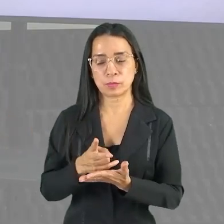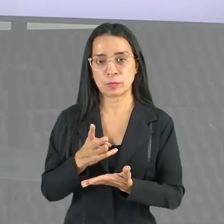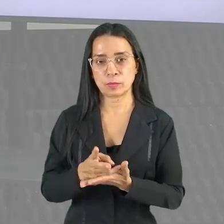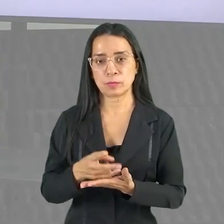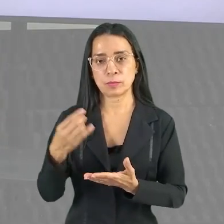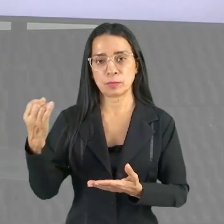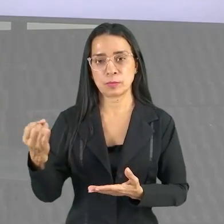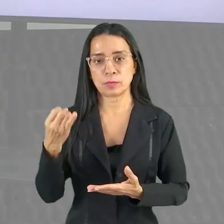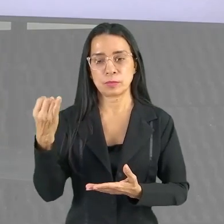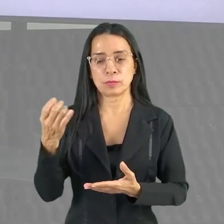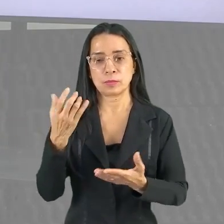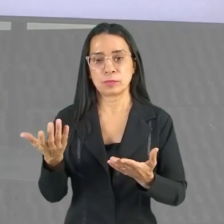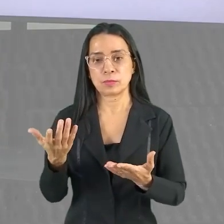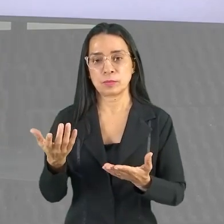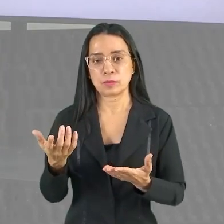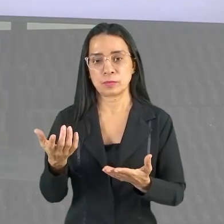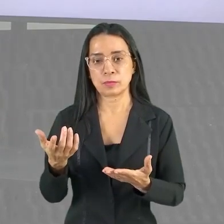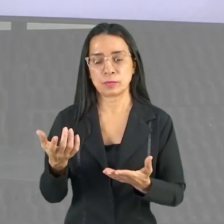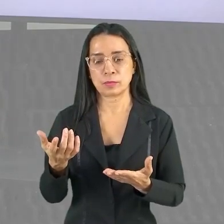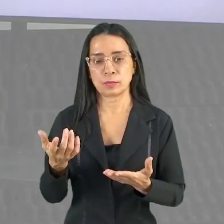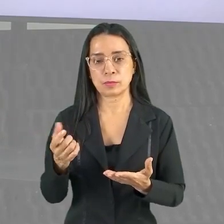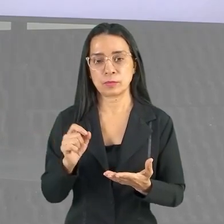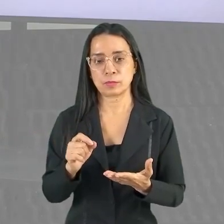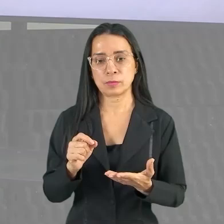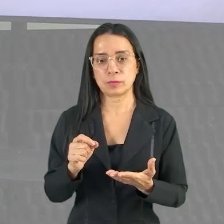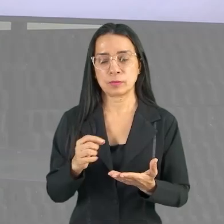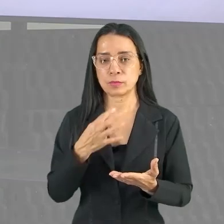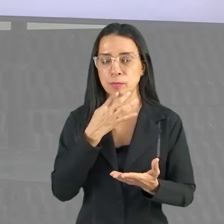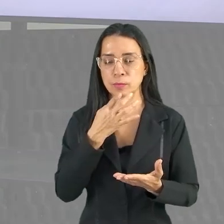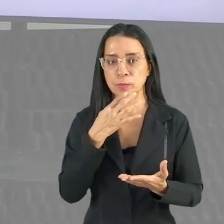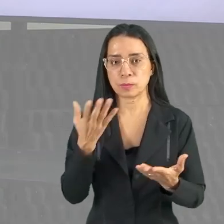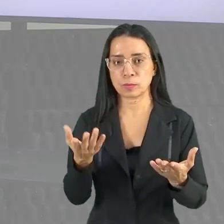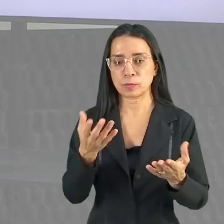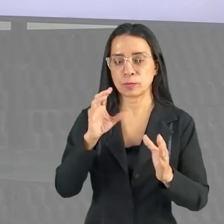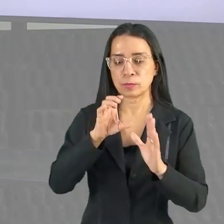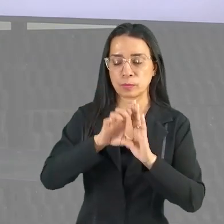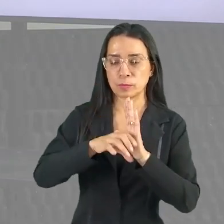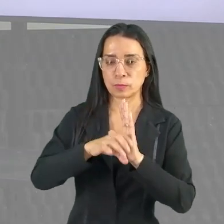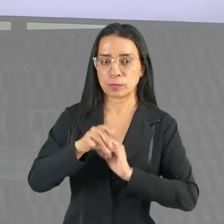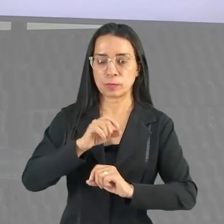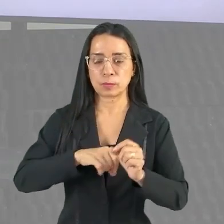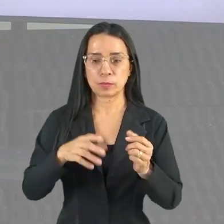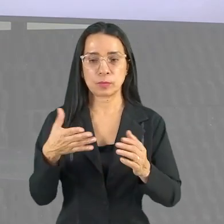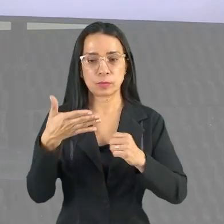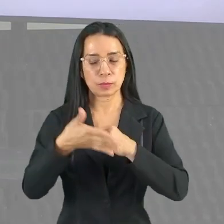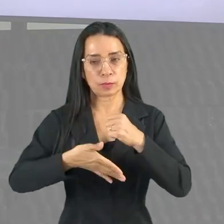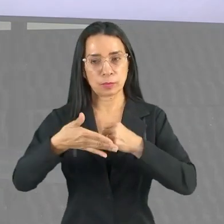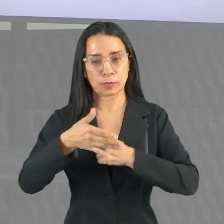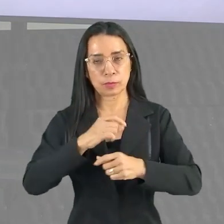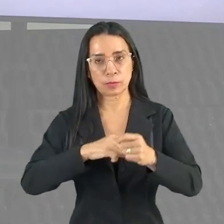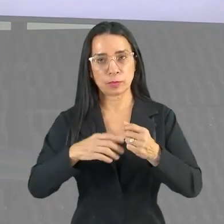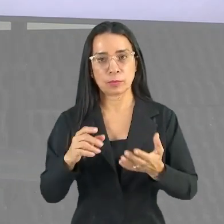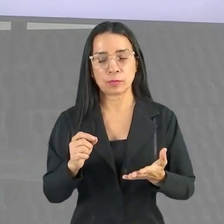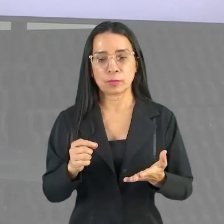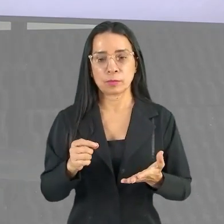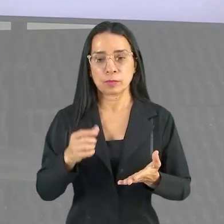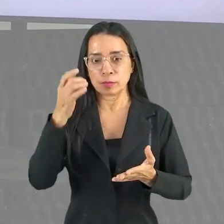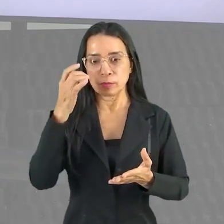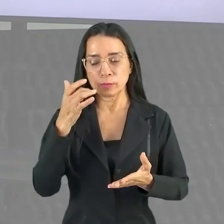importante, eu friso isso pra vocês, conhecimento dos conceitos, tá? Básicos, isso